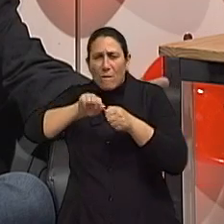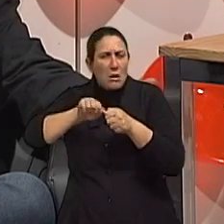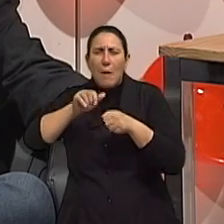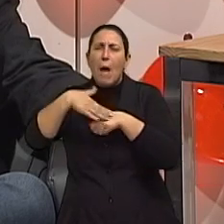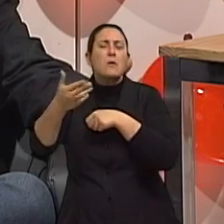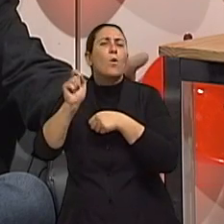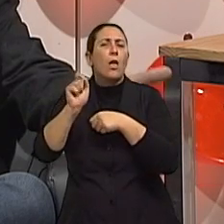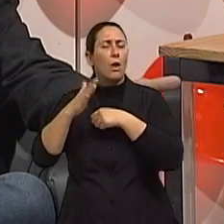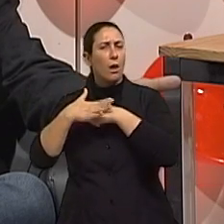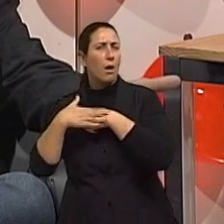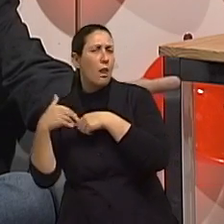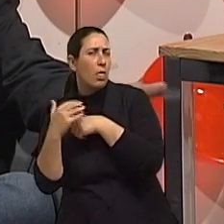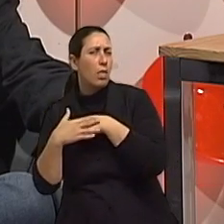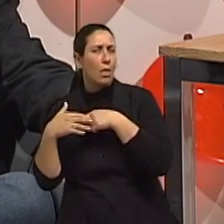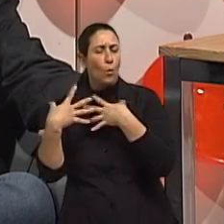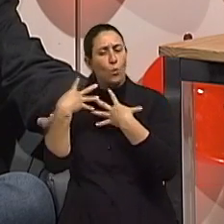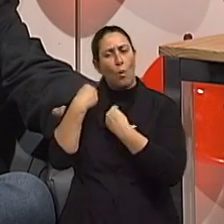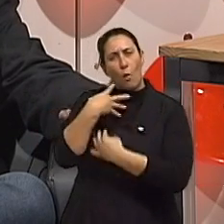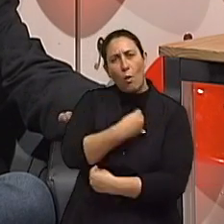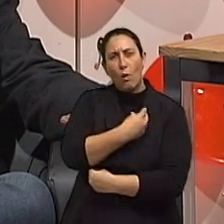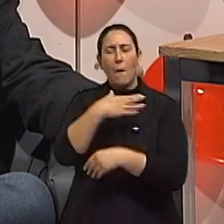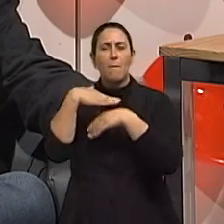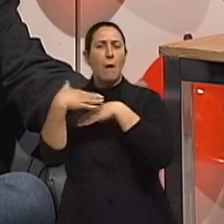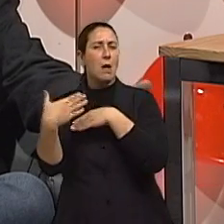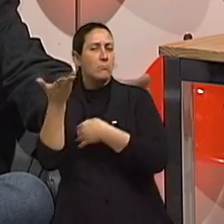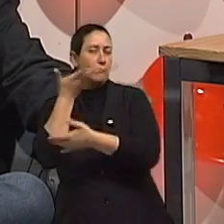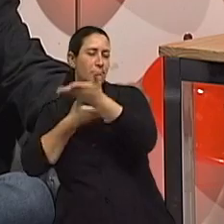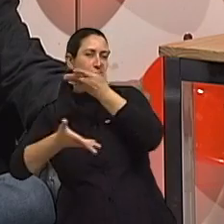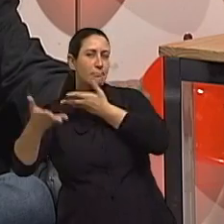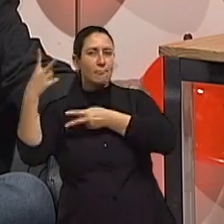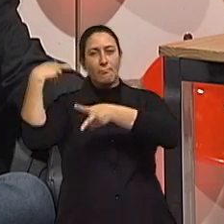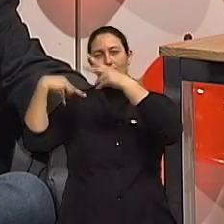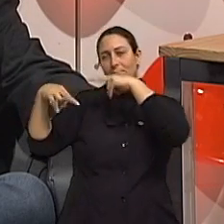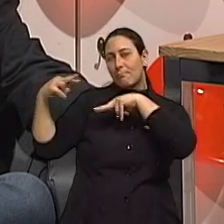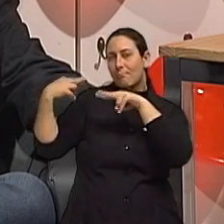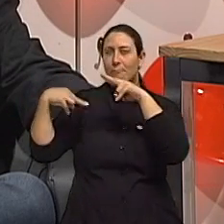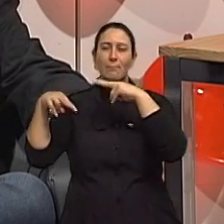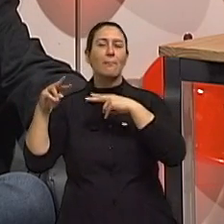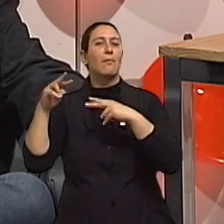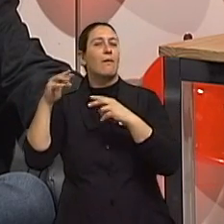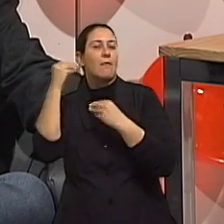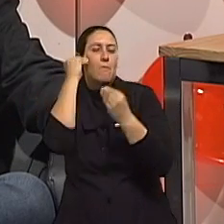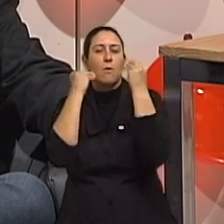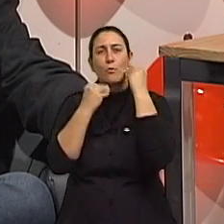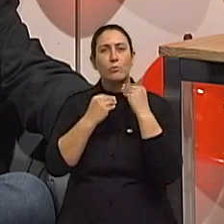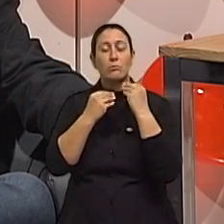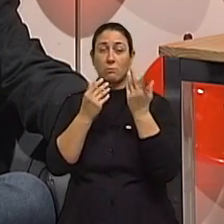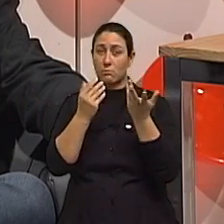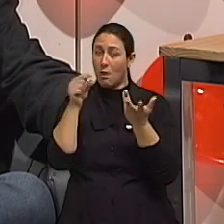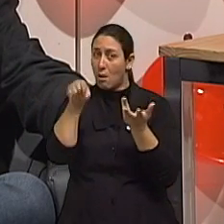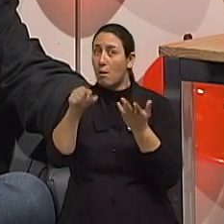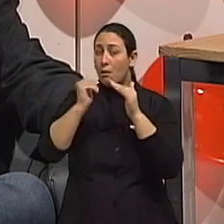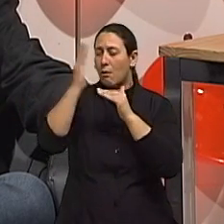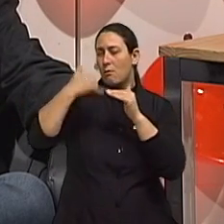carícia, ele é mais toque, é mais sedução, e o próprio corpo, a partir dos 48,